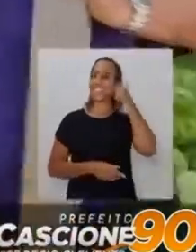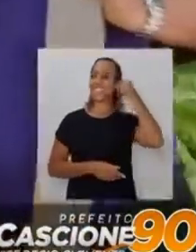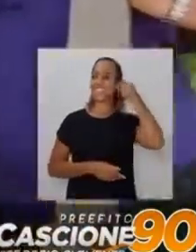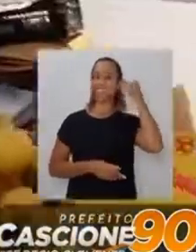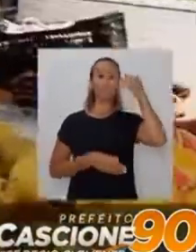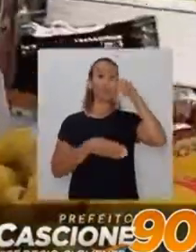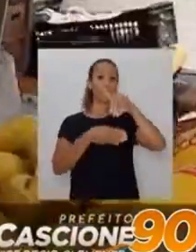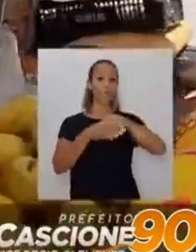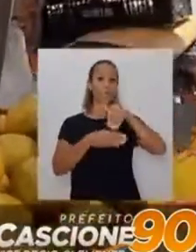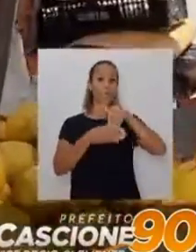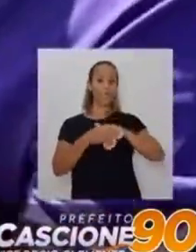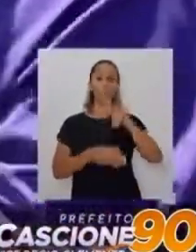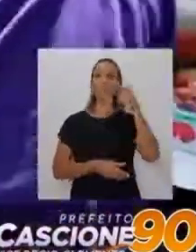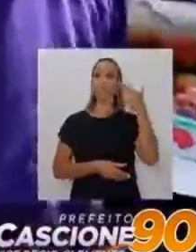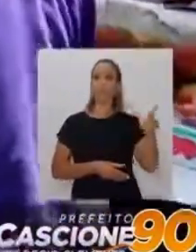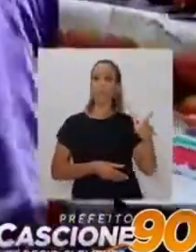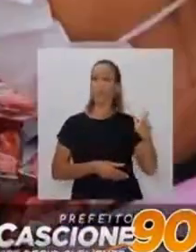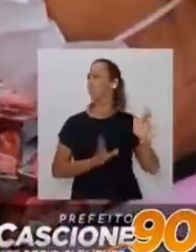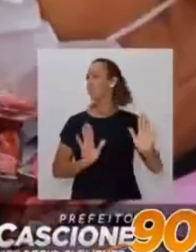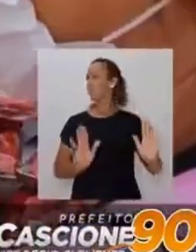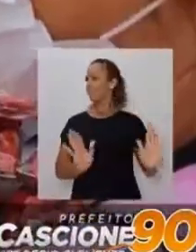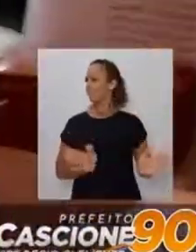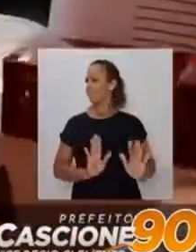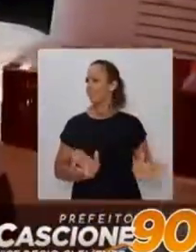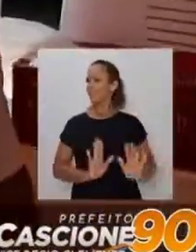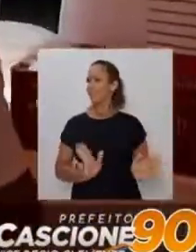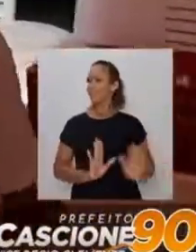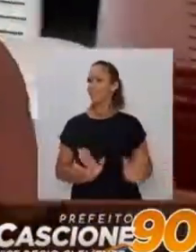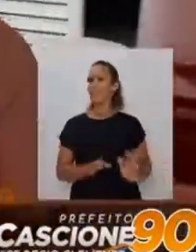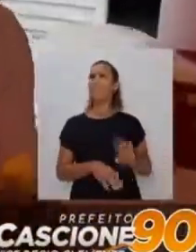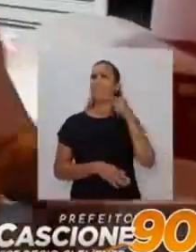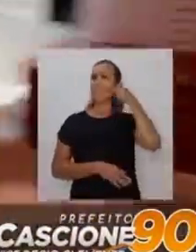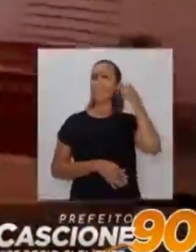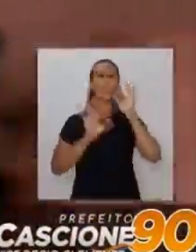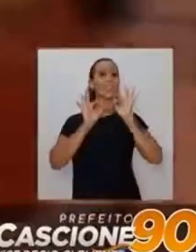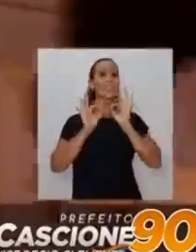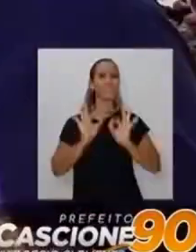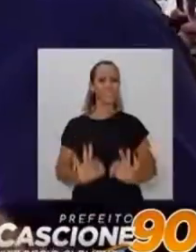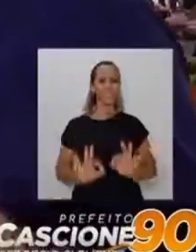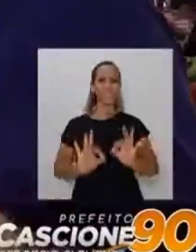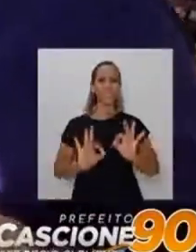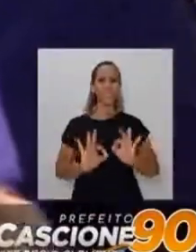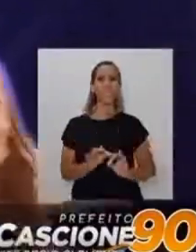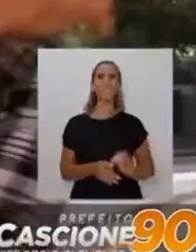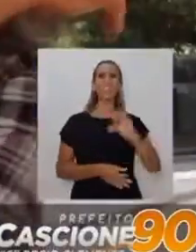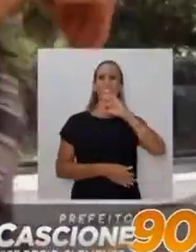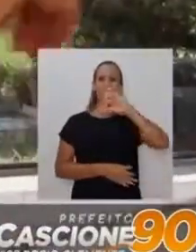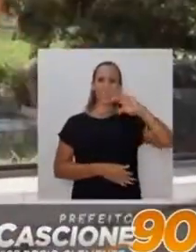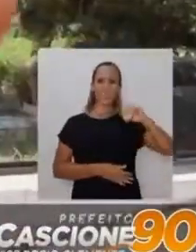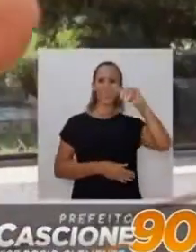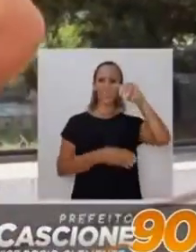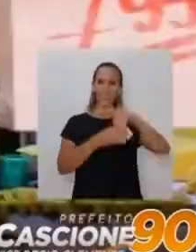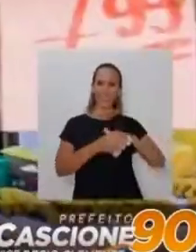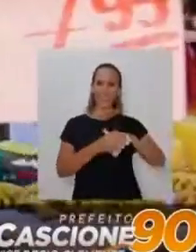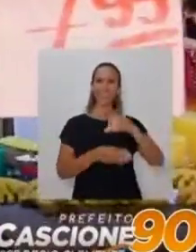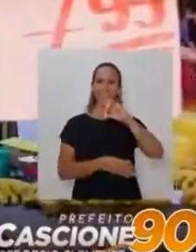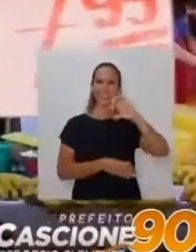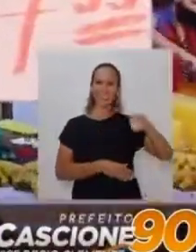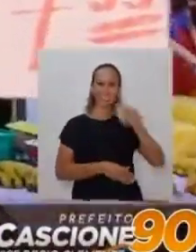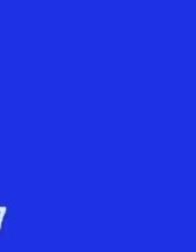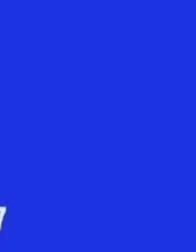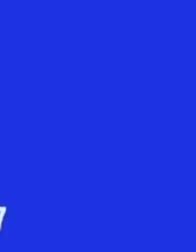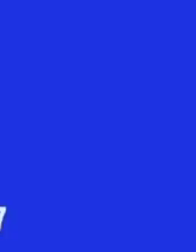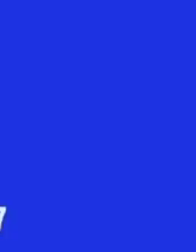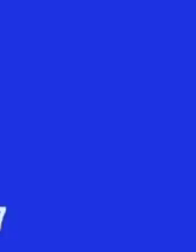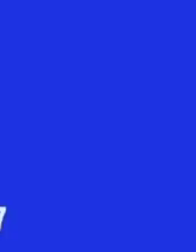O voto é Cassione e vê se não inventa. O voto é Cassione e O voto vai, irmão! Pode 90. Cada vez na